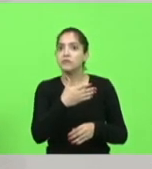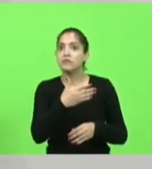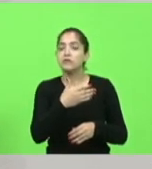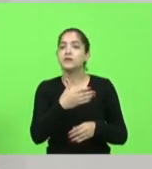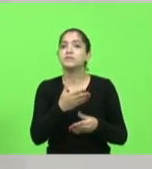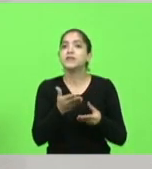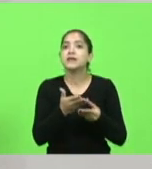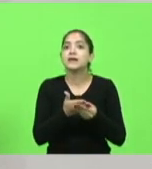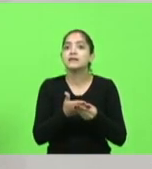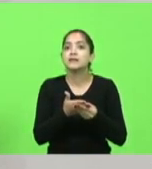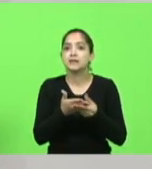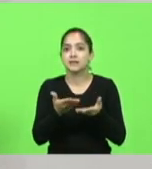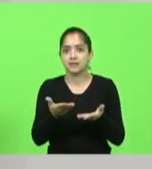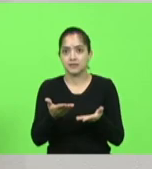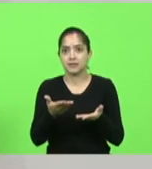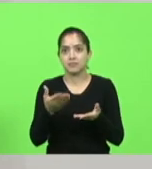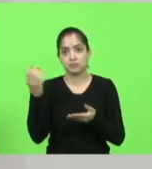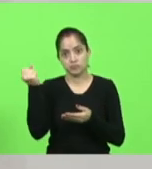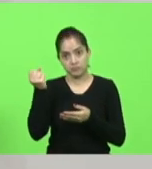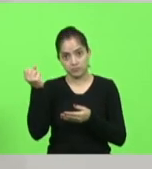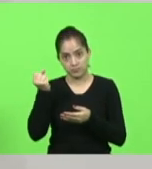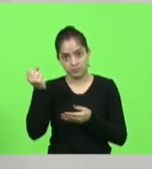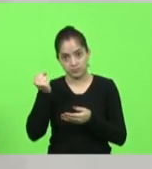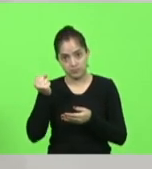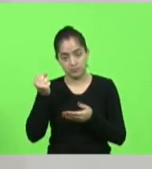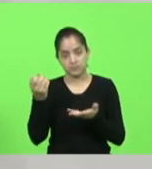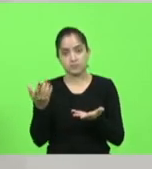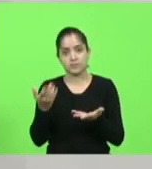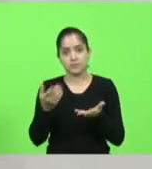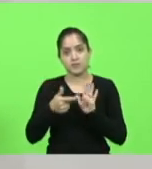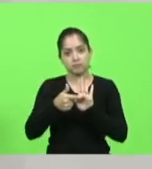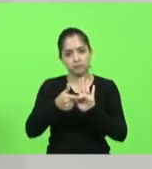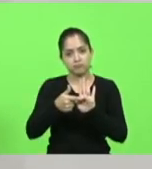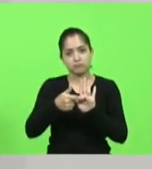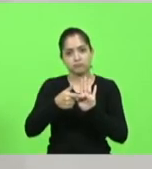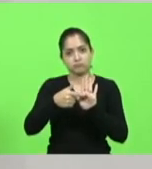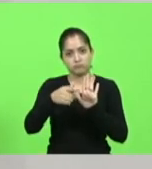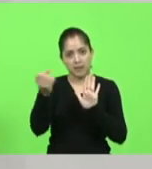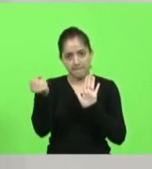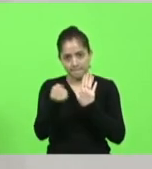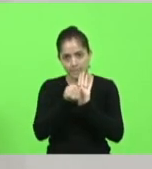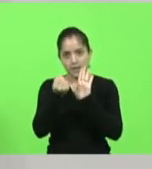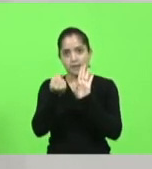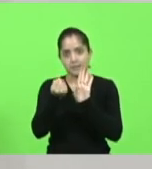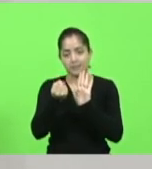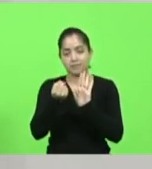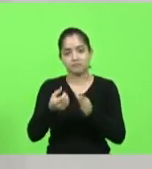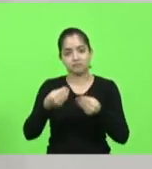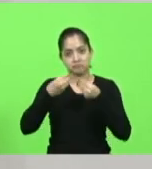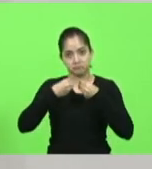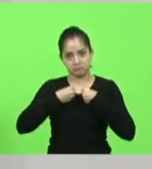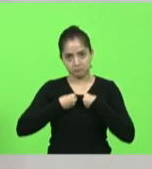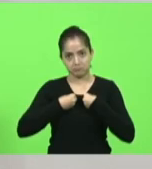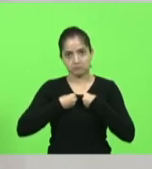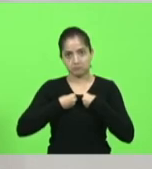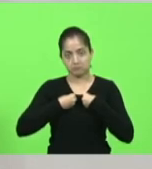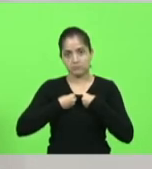aposentado, mas uma distinção agradecida e recebi a nossa carteira que